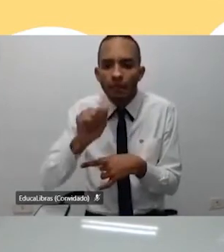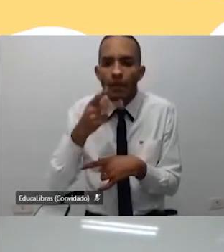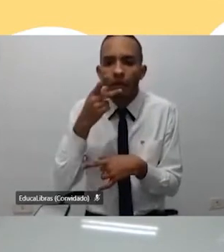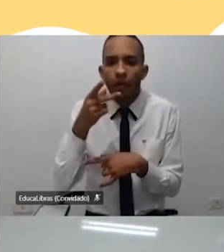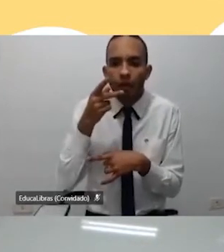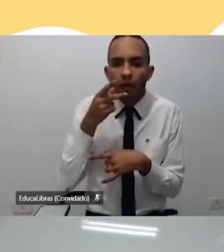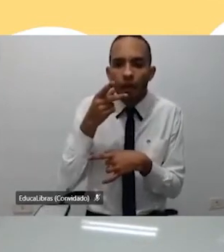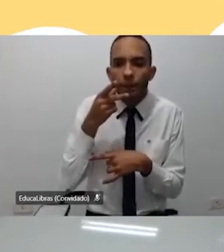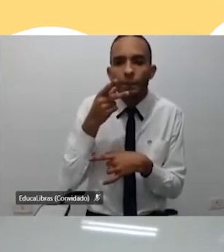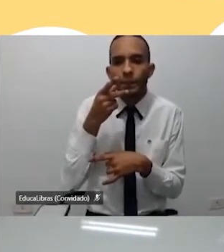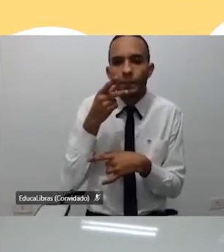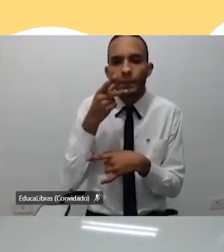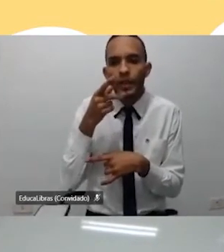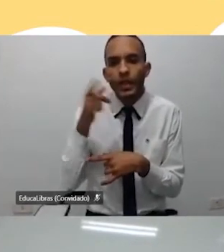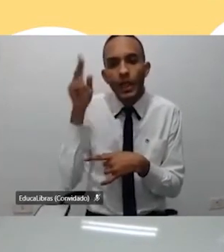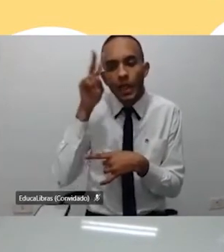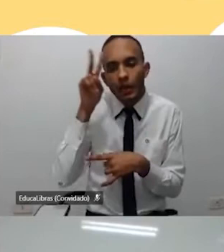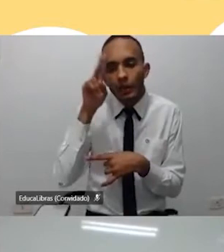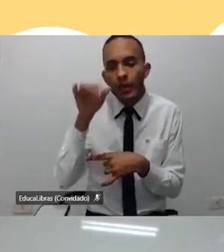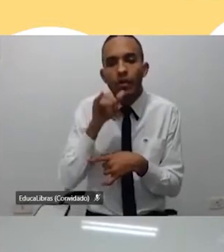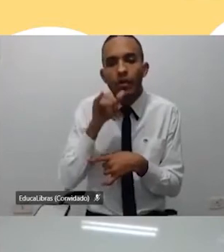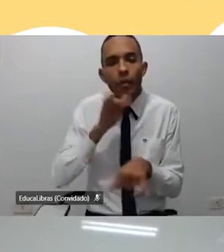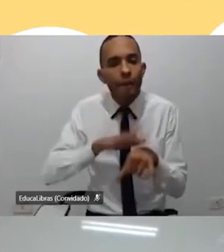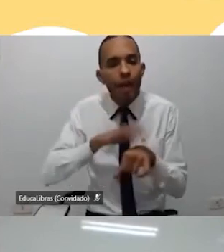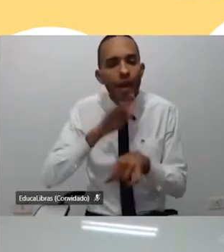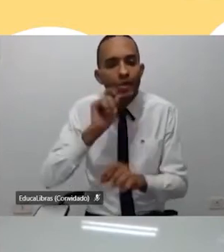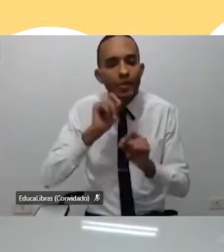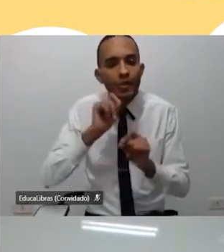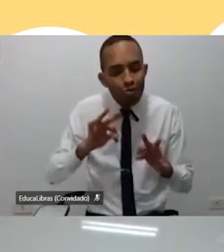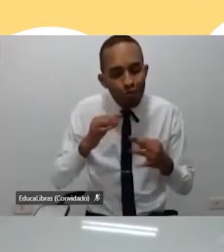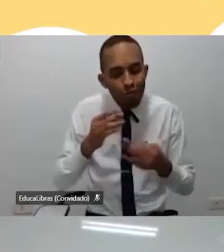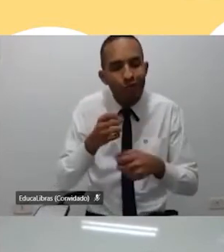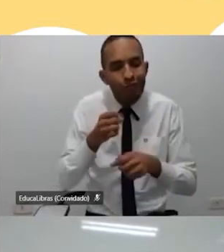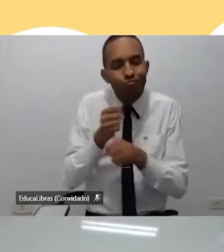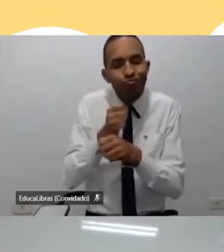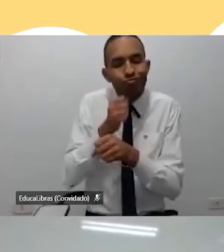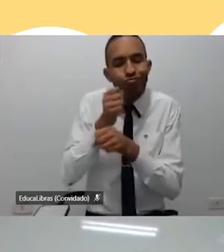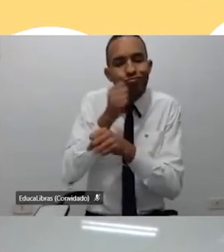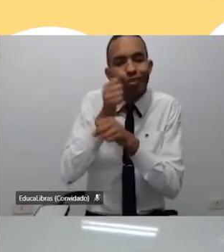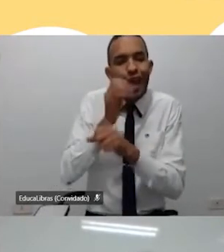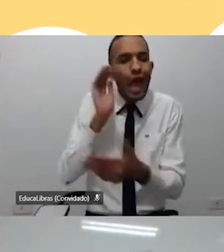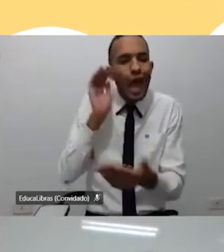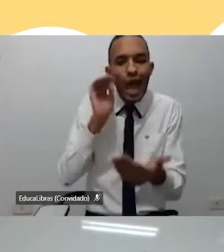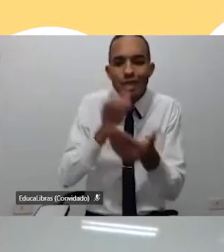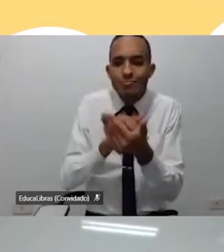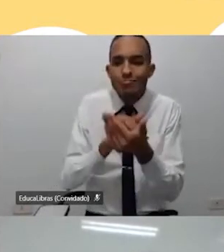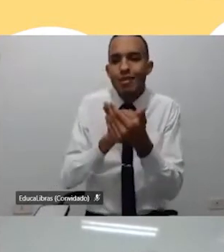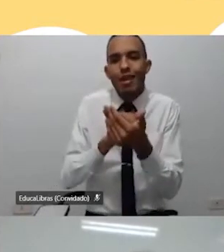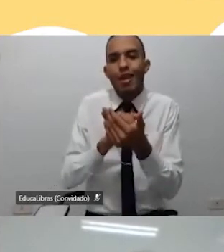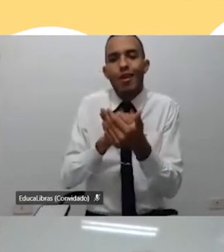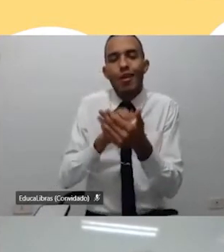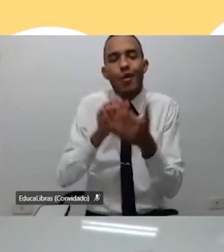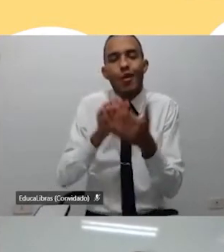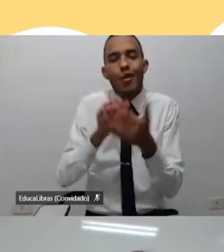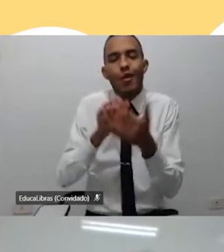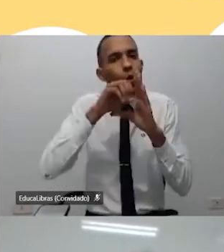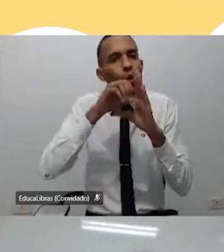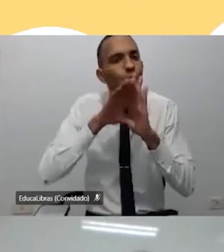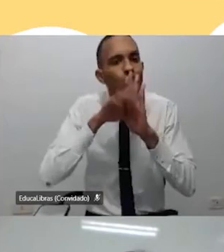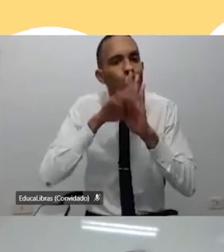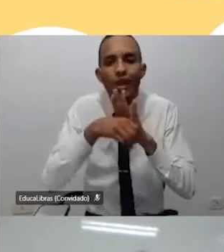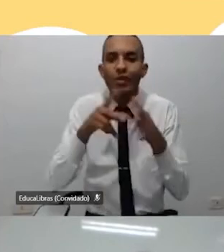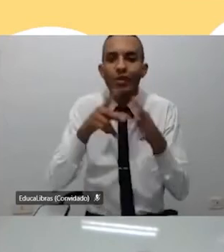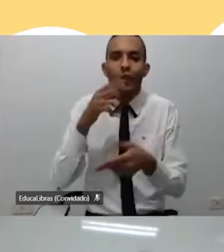de quando ela faz ela lembra mais, é toda essa construção dela até chegar num conceito, numa resposta, a